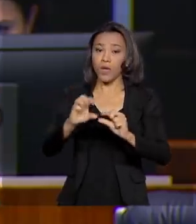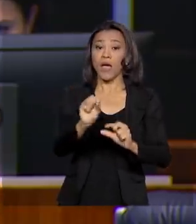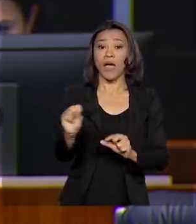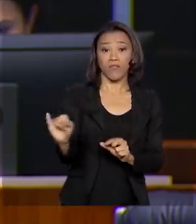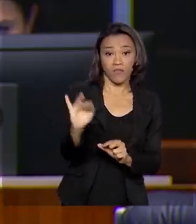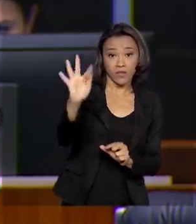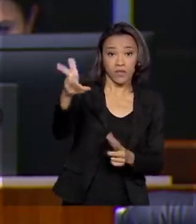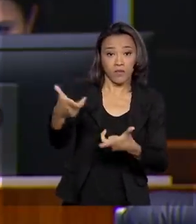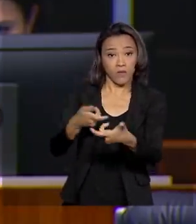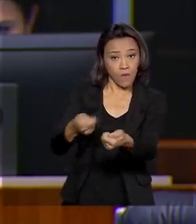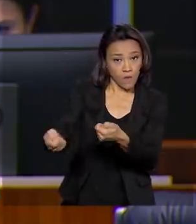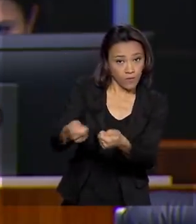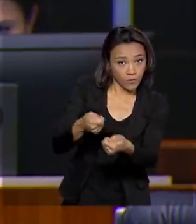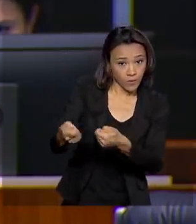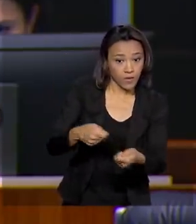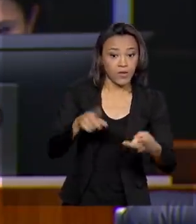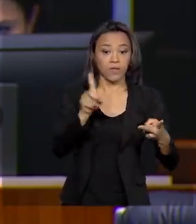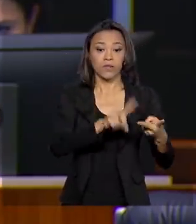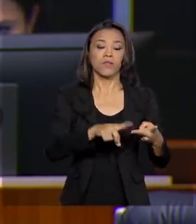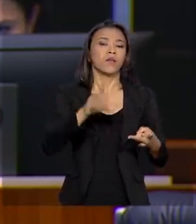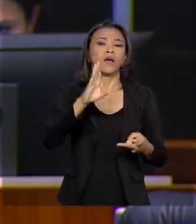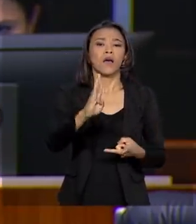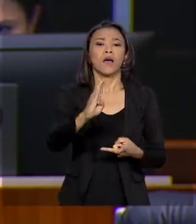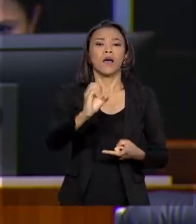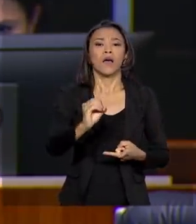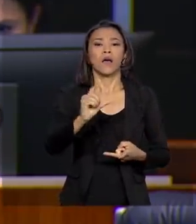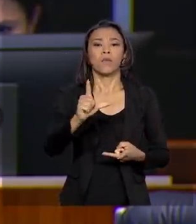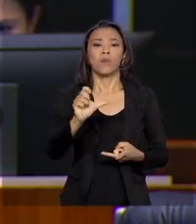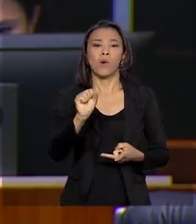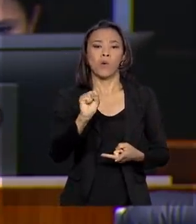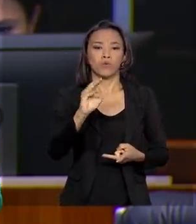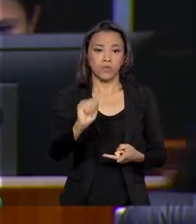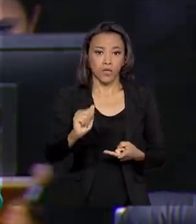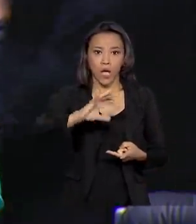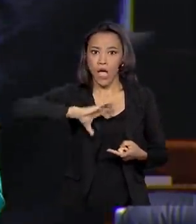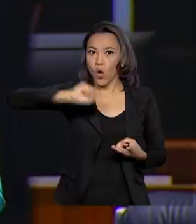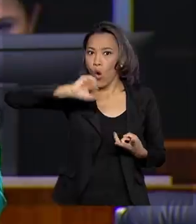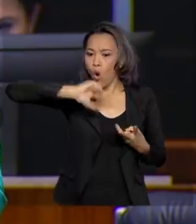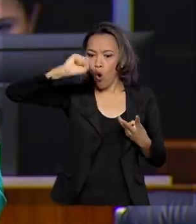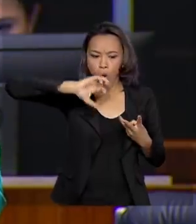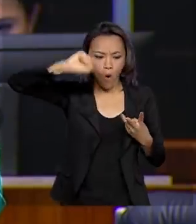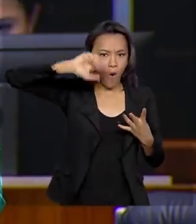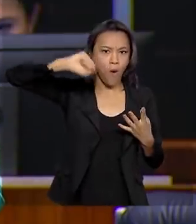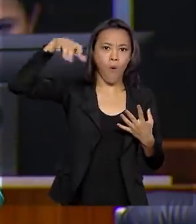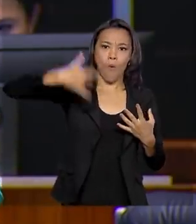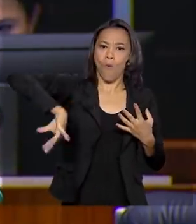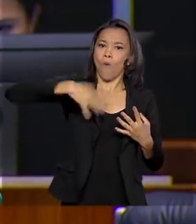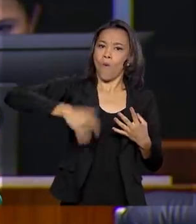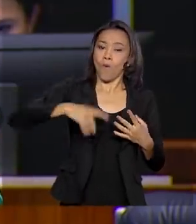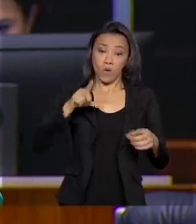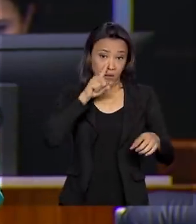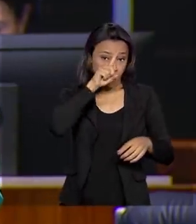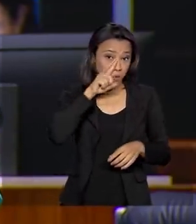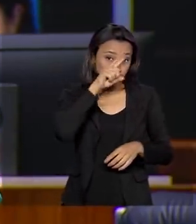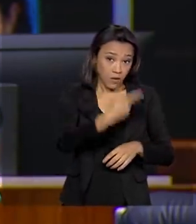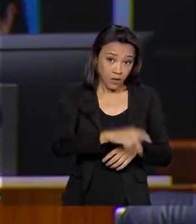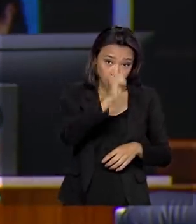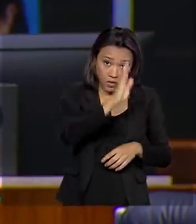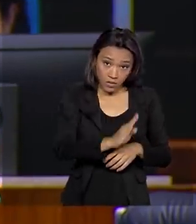controle. A Bolsa bateu sucessivos recordes e o risco Brasil diminuiu